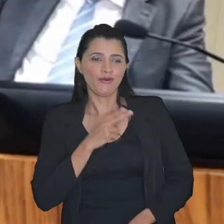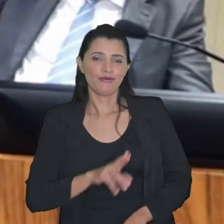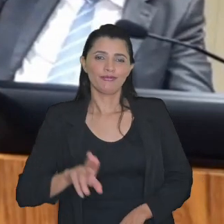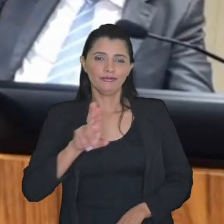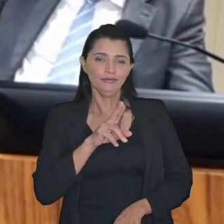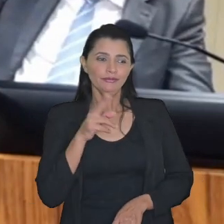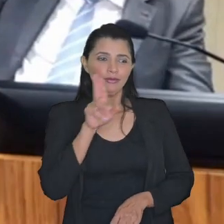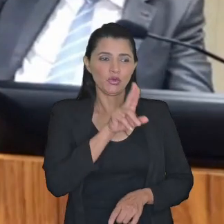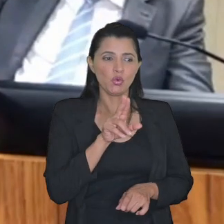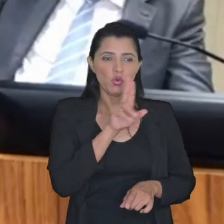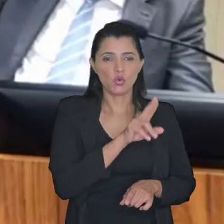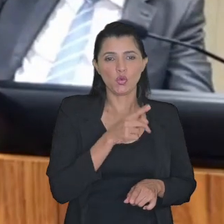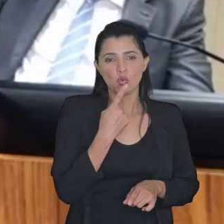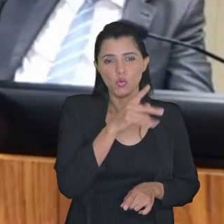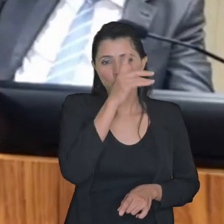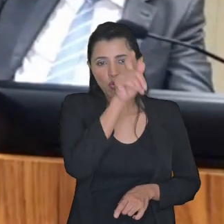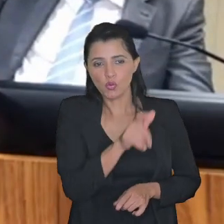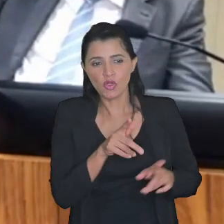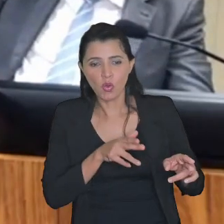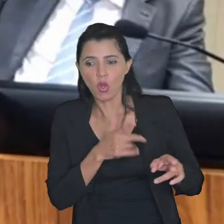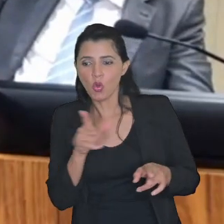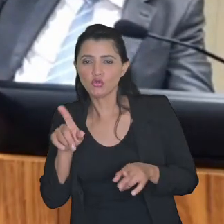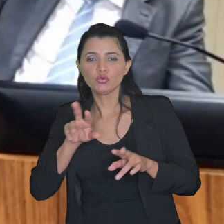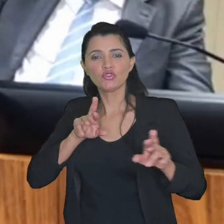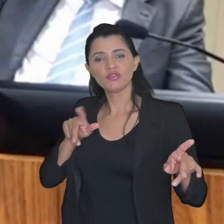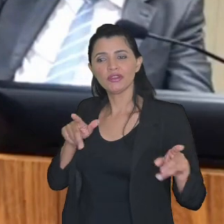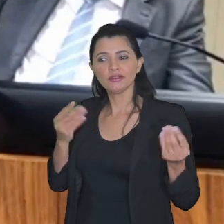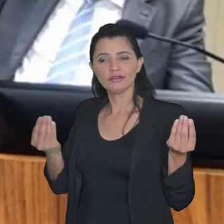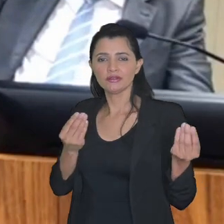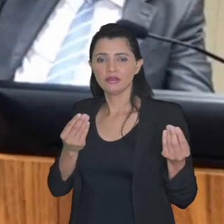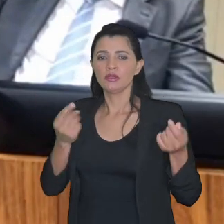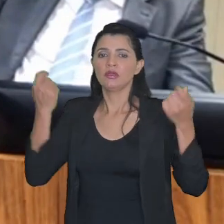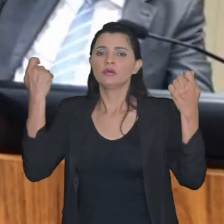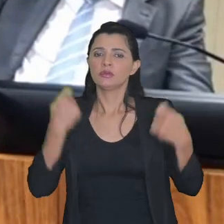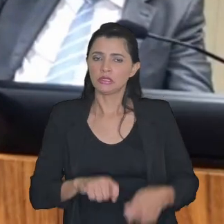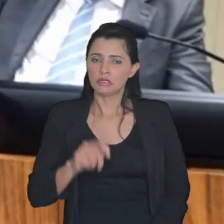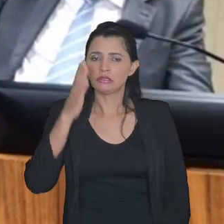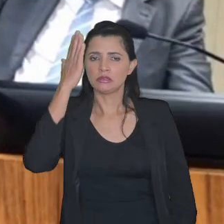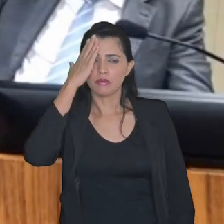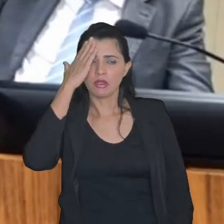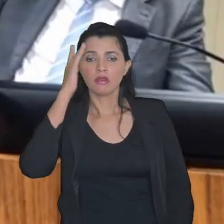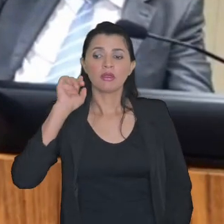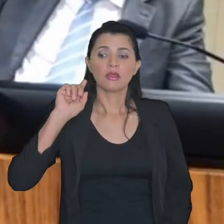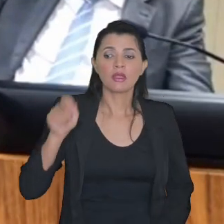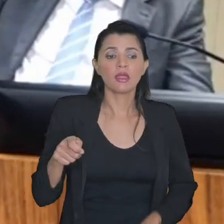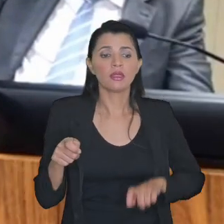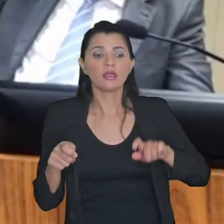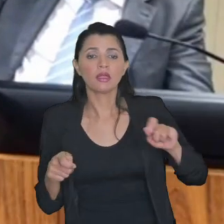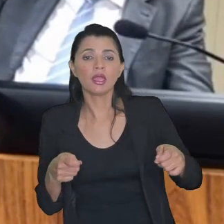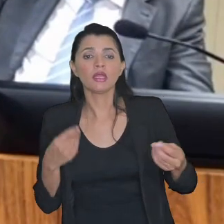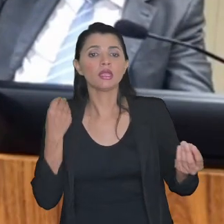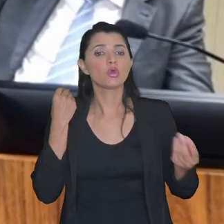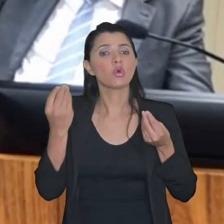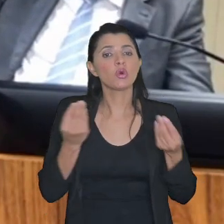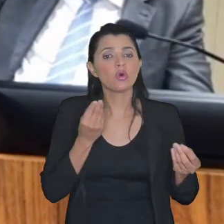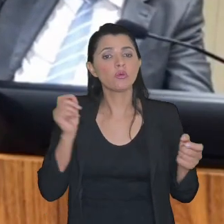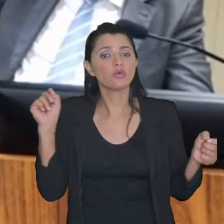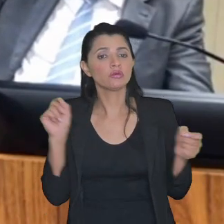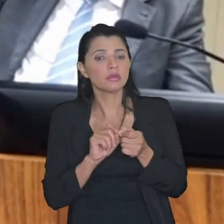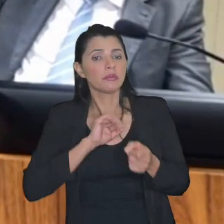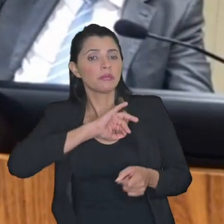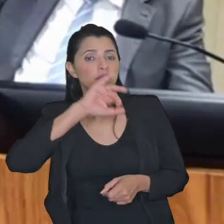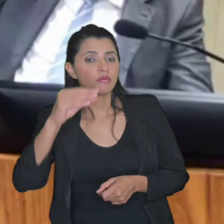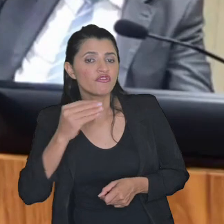aplicar para um de um jeito aplicar para outro de outro então eu preciso saber quem e como estão